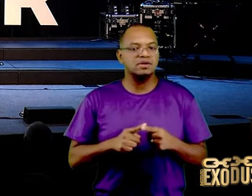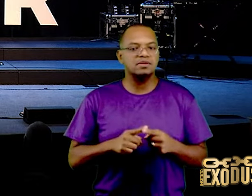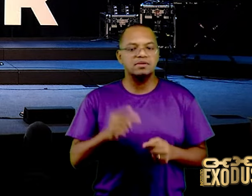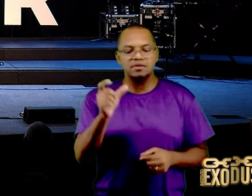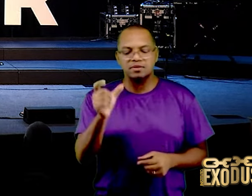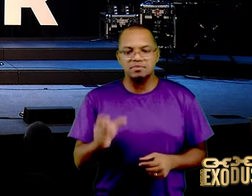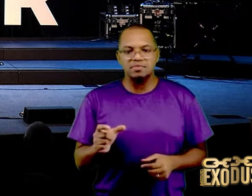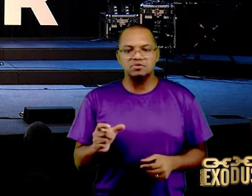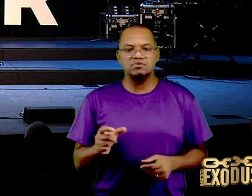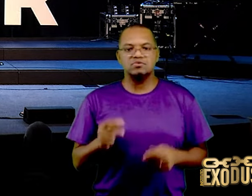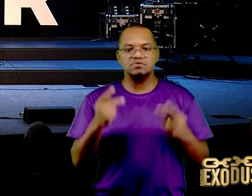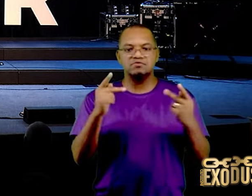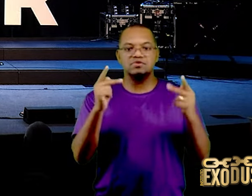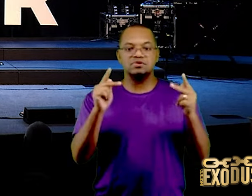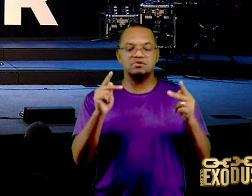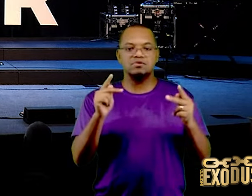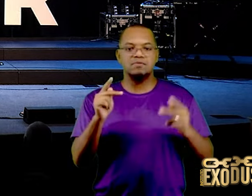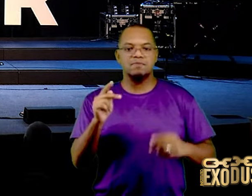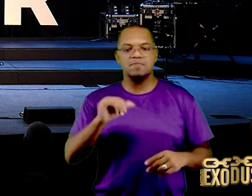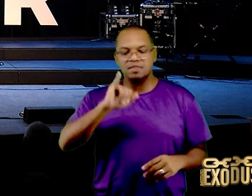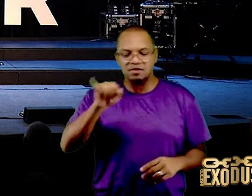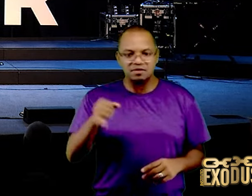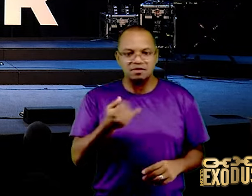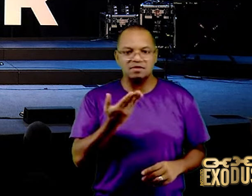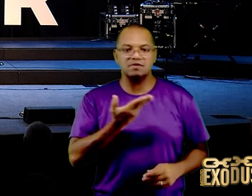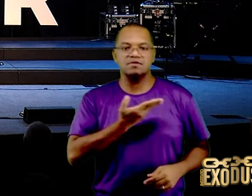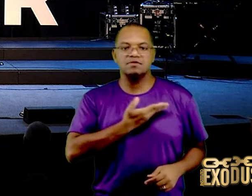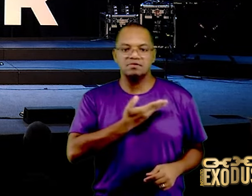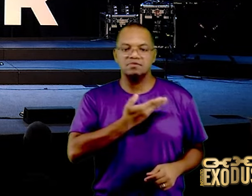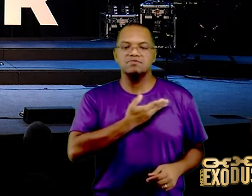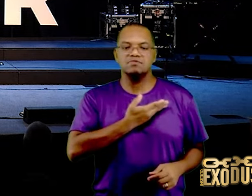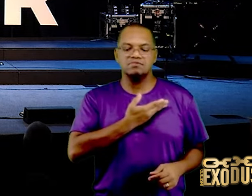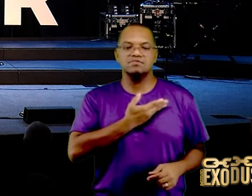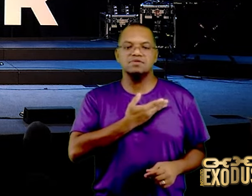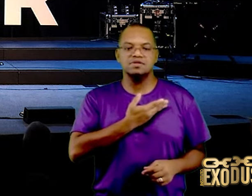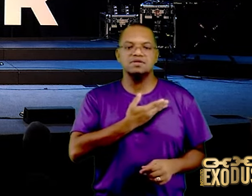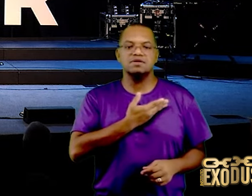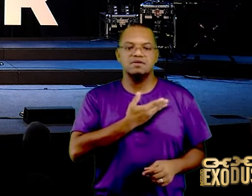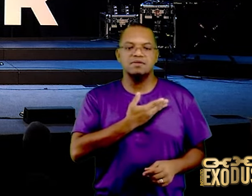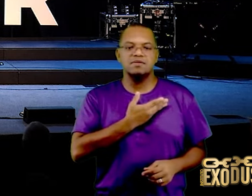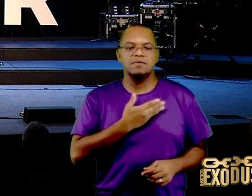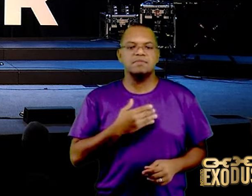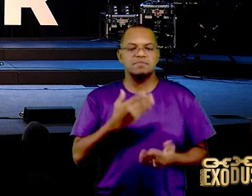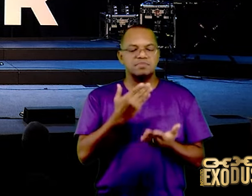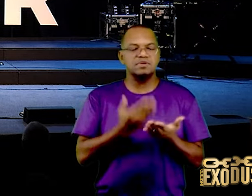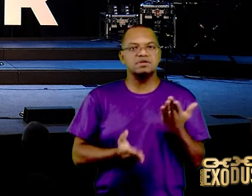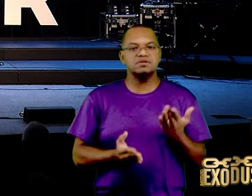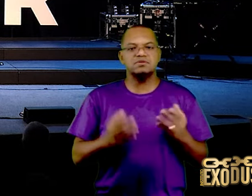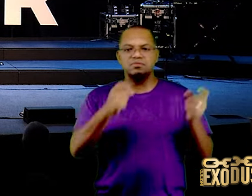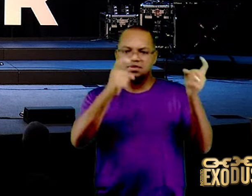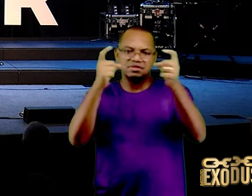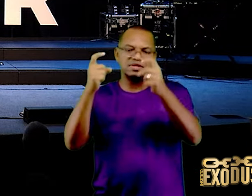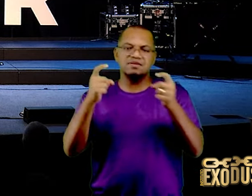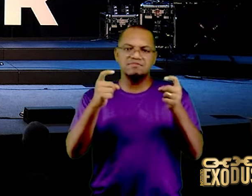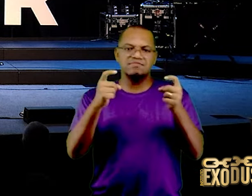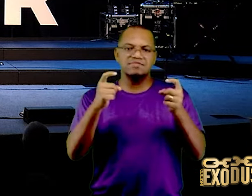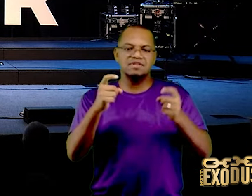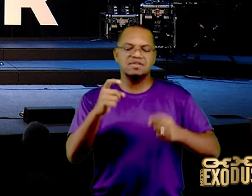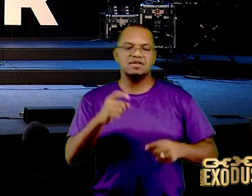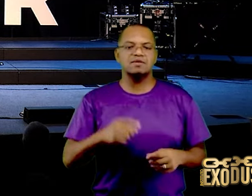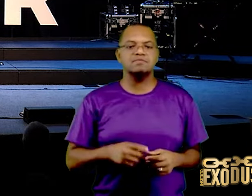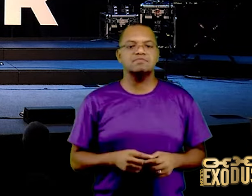Jônatas, caiu em batalha, você vai olhar para a vida dele, ele e o pai dele, se meteram em pecado,